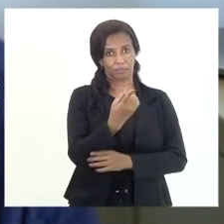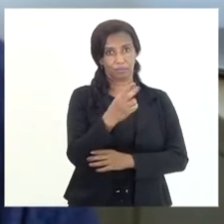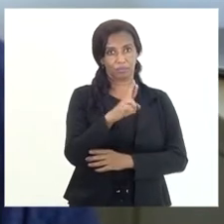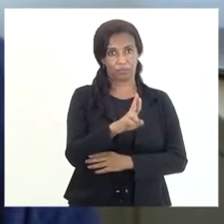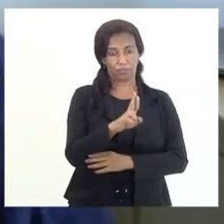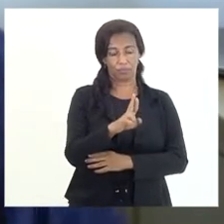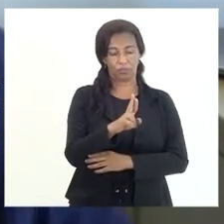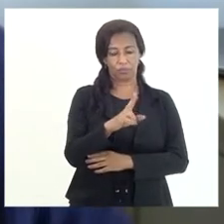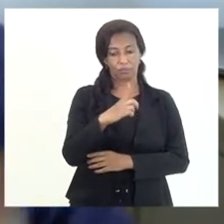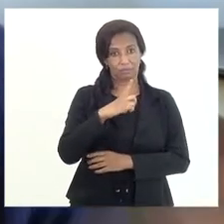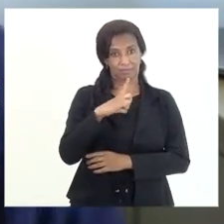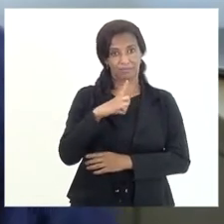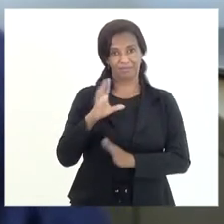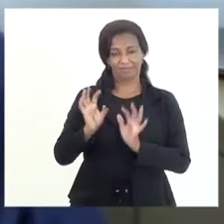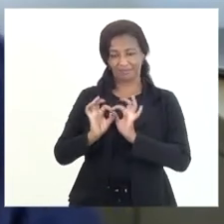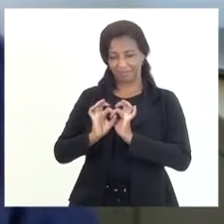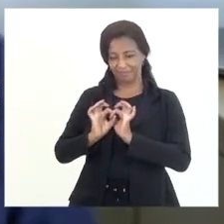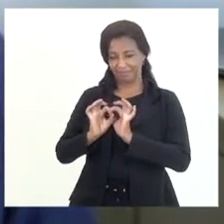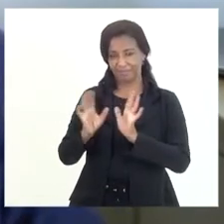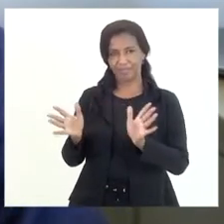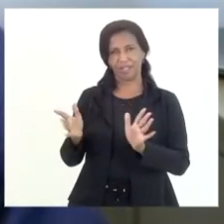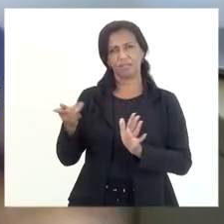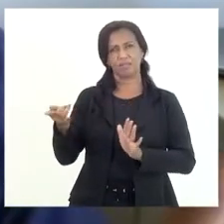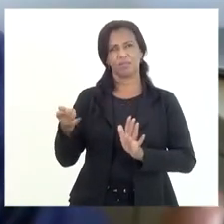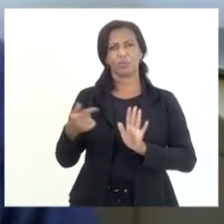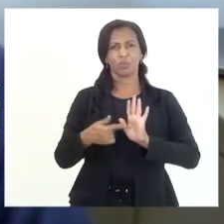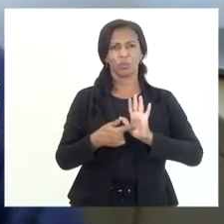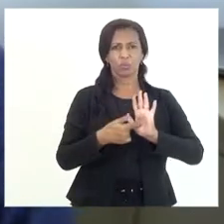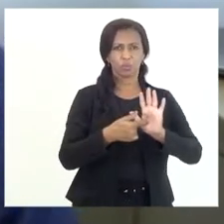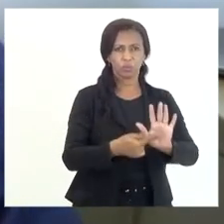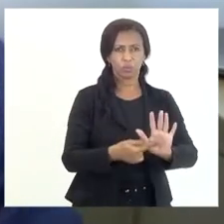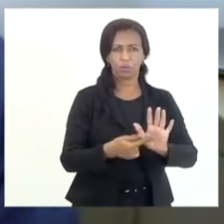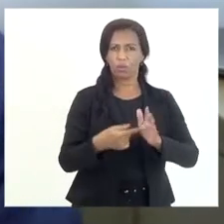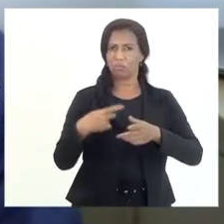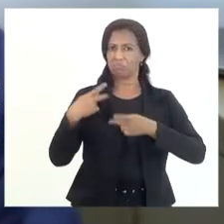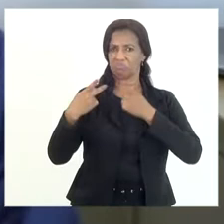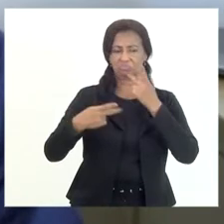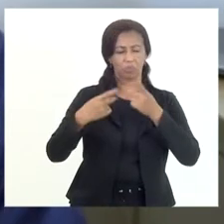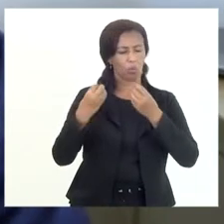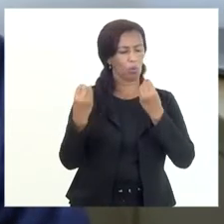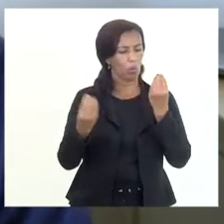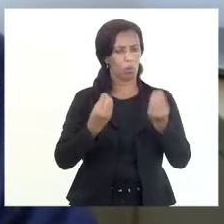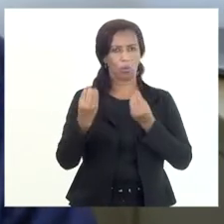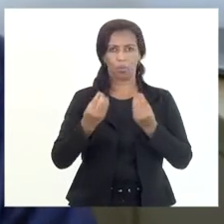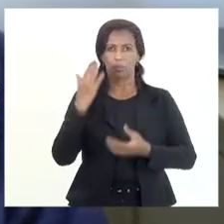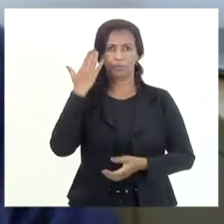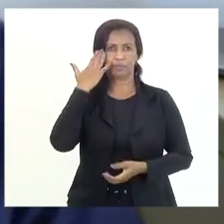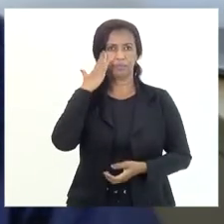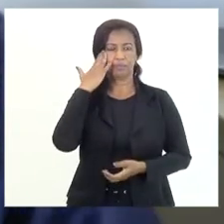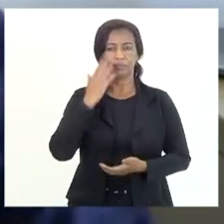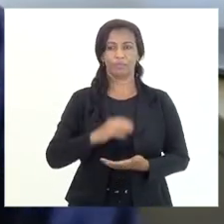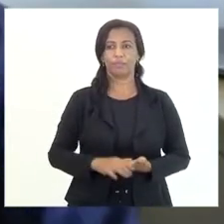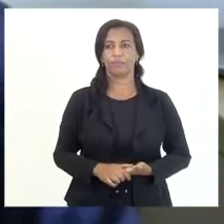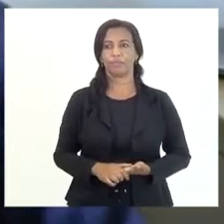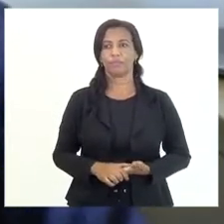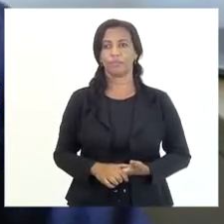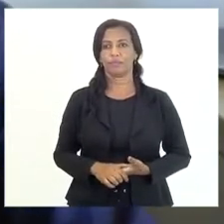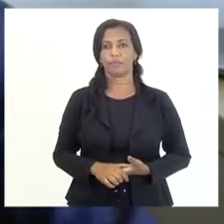com a liberdade do senhor, expor da forma que o senhor bem entendesse, mas o senhor,